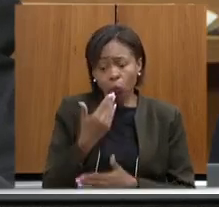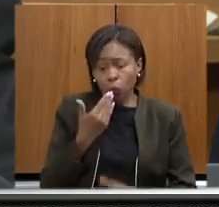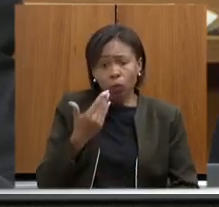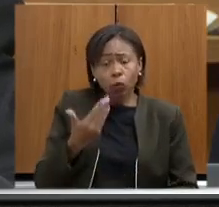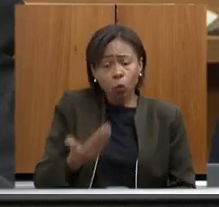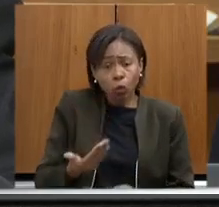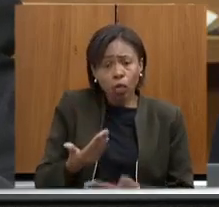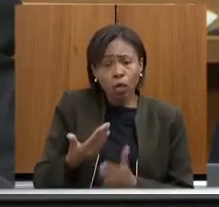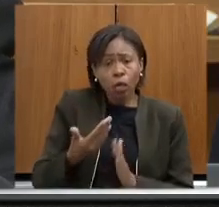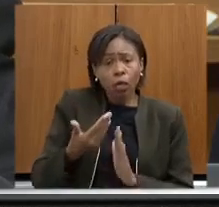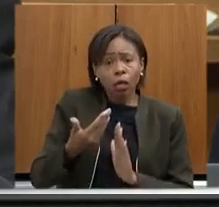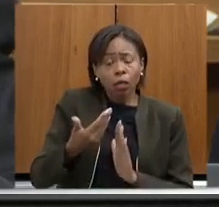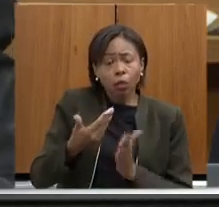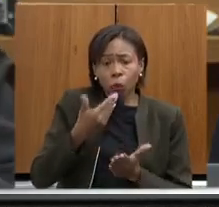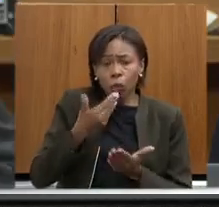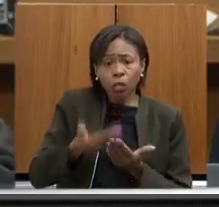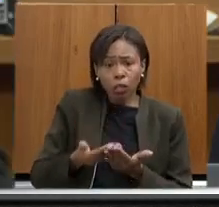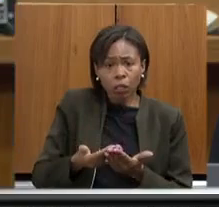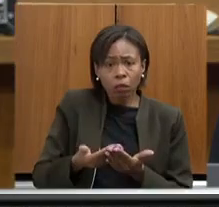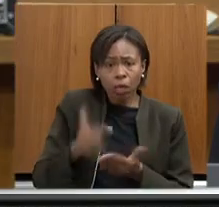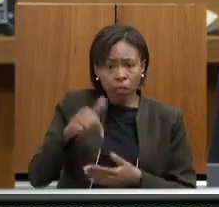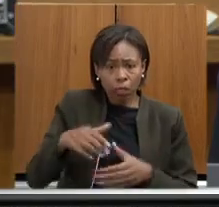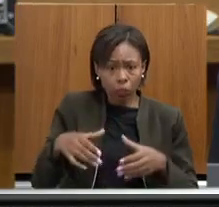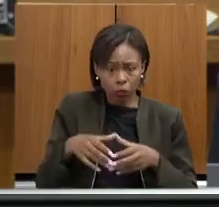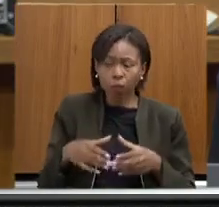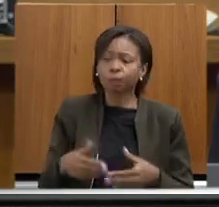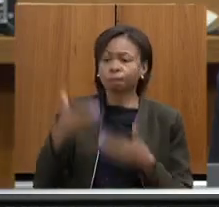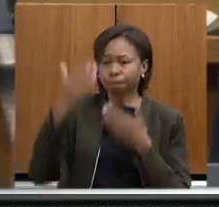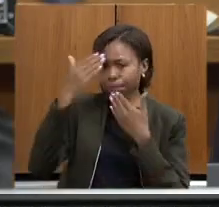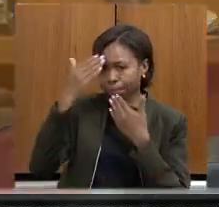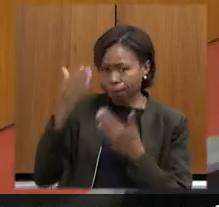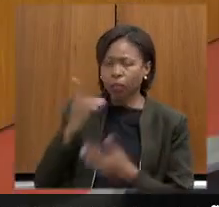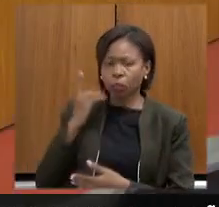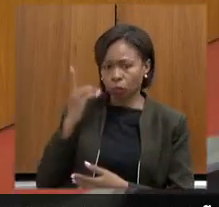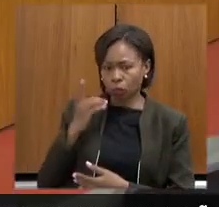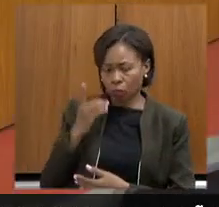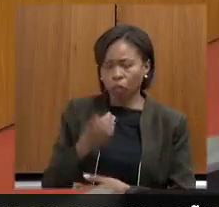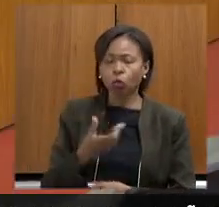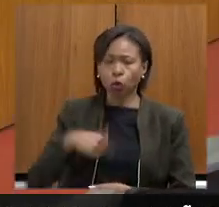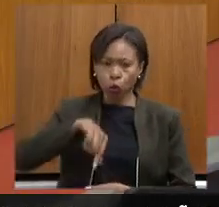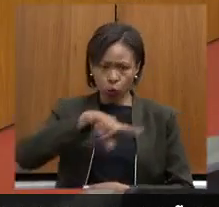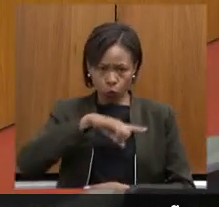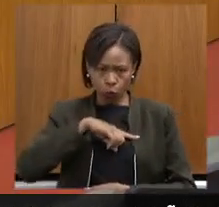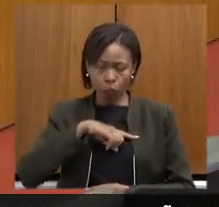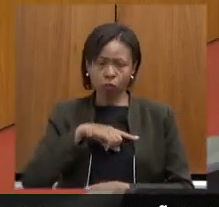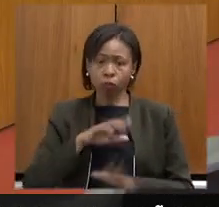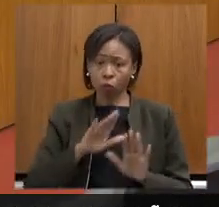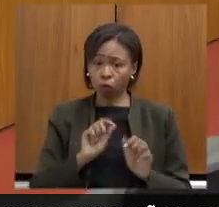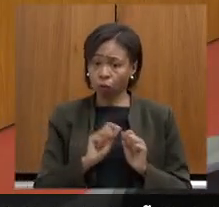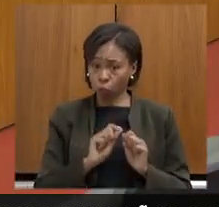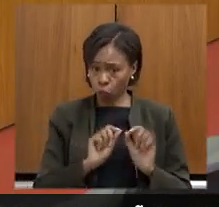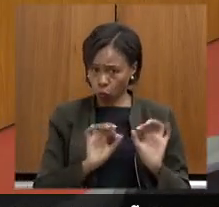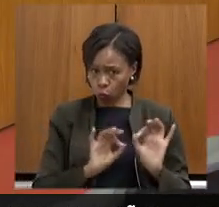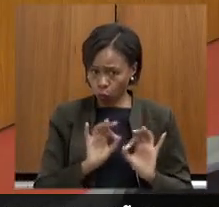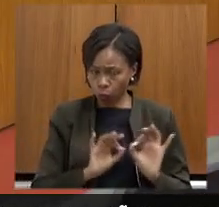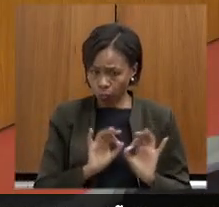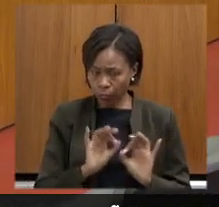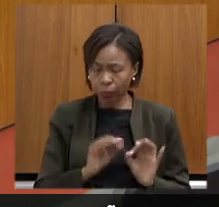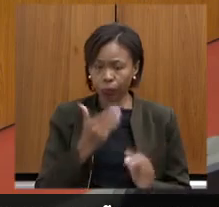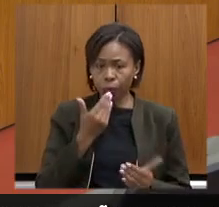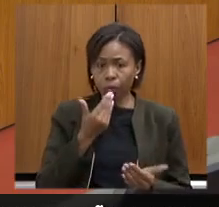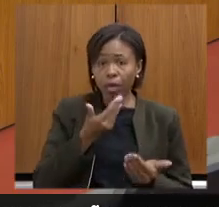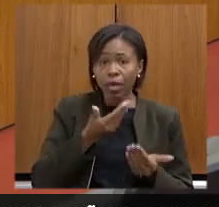incluir nessa comissão é muito correto muito obrigado deputado Vigília nós vamos fazer nós vamos fazer o seguinte um requerimento que nós